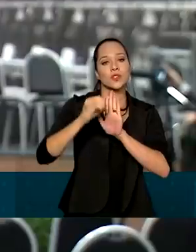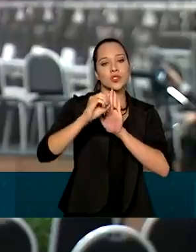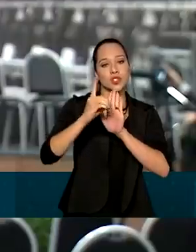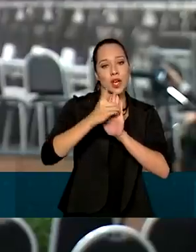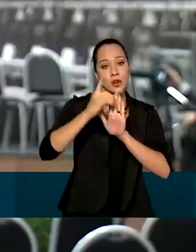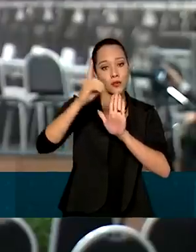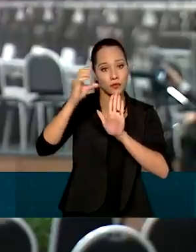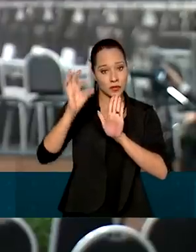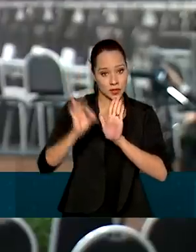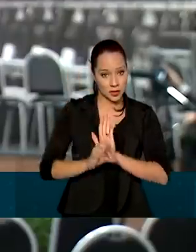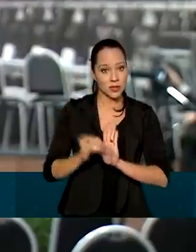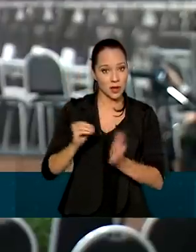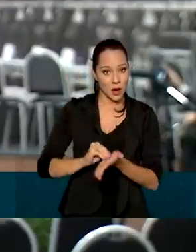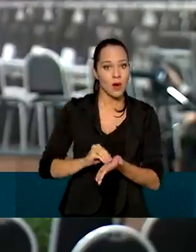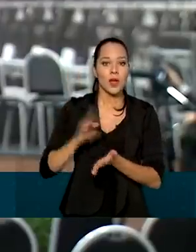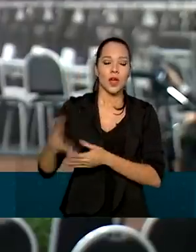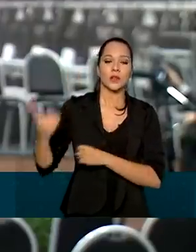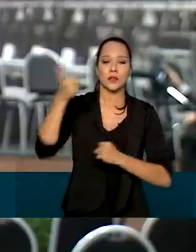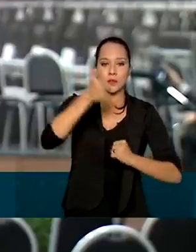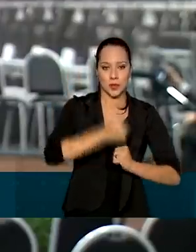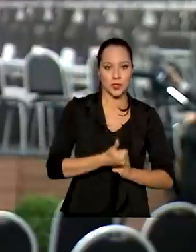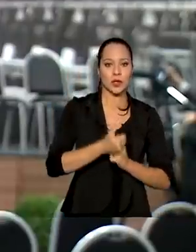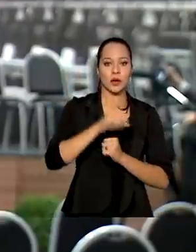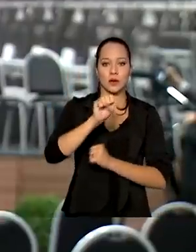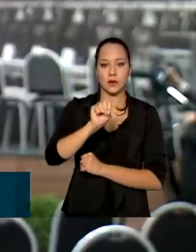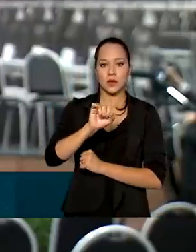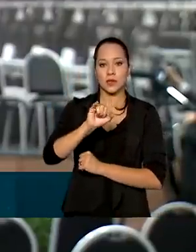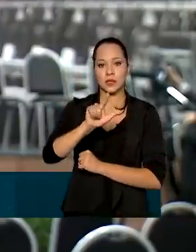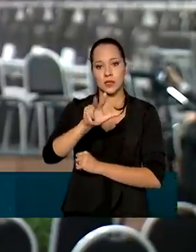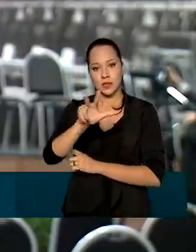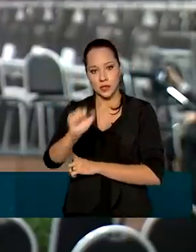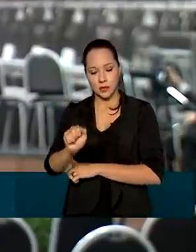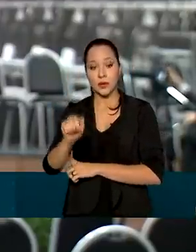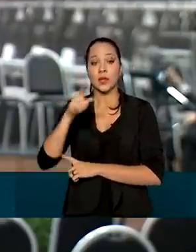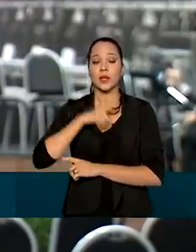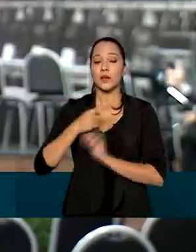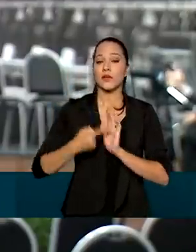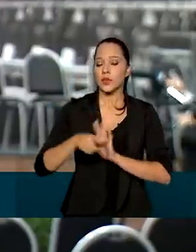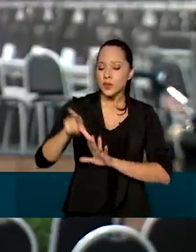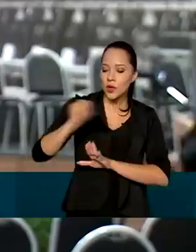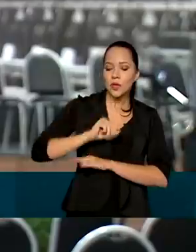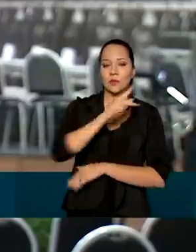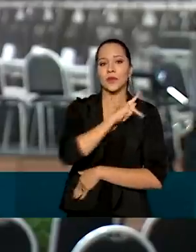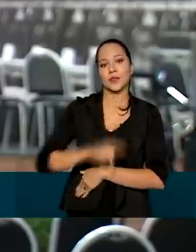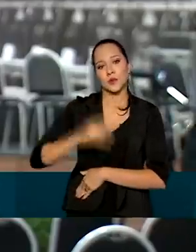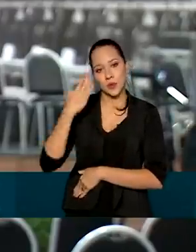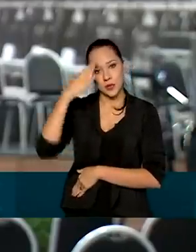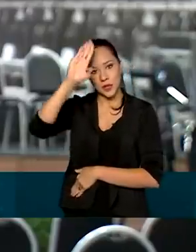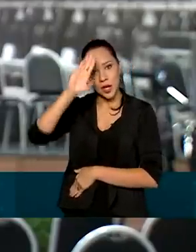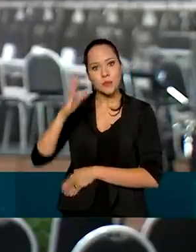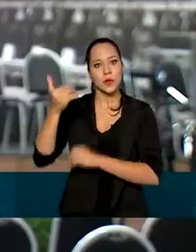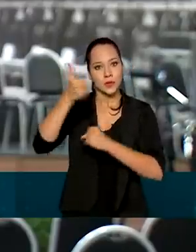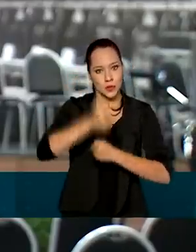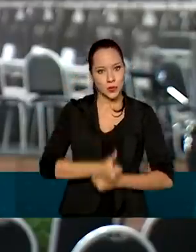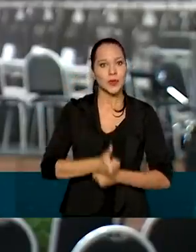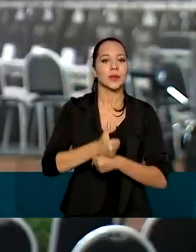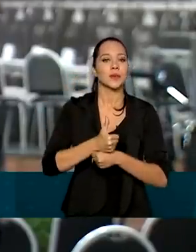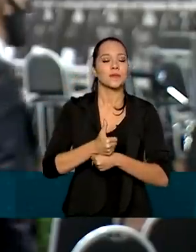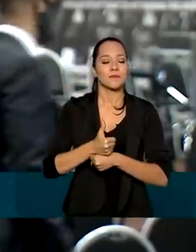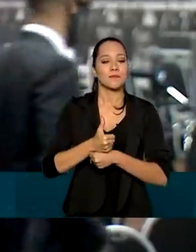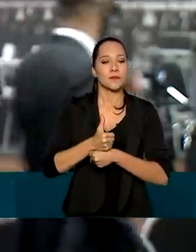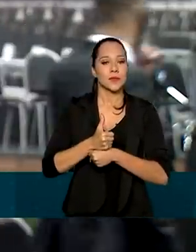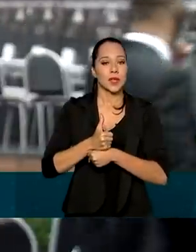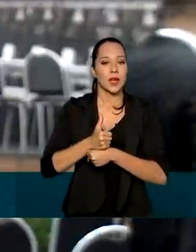da União. Ele assume o lugar do general Silva e Luna, indicado pelo presidente Jair Bolsonaro para assumir a Petrobras. O general